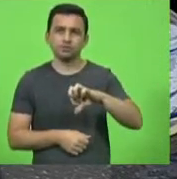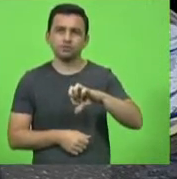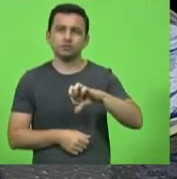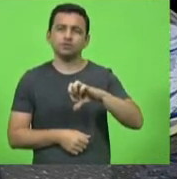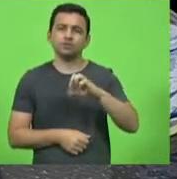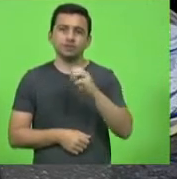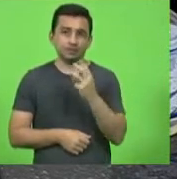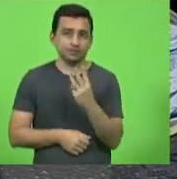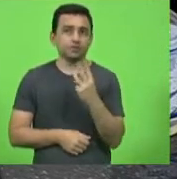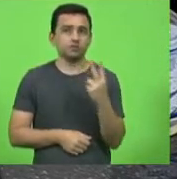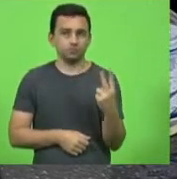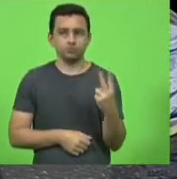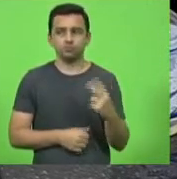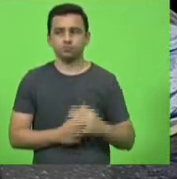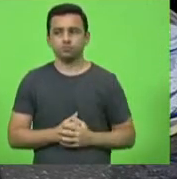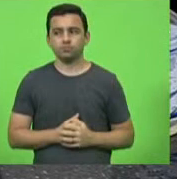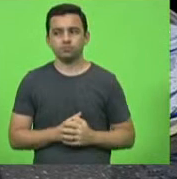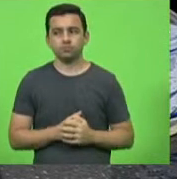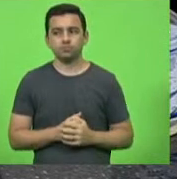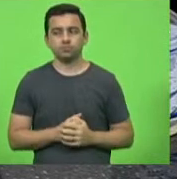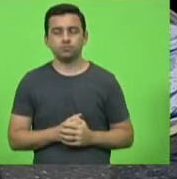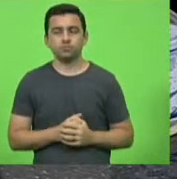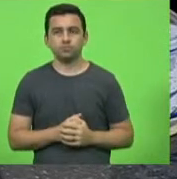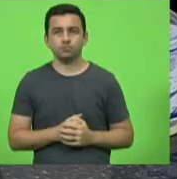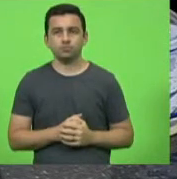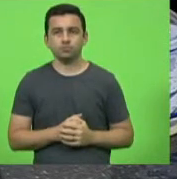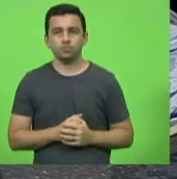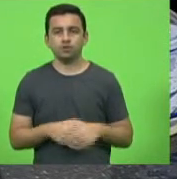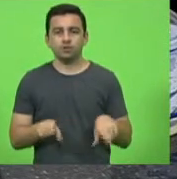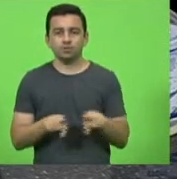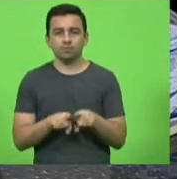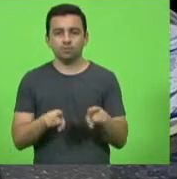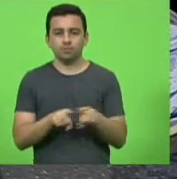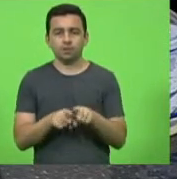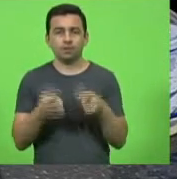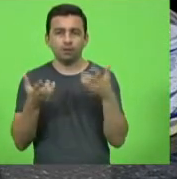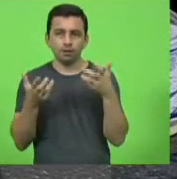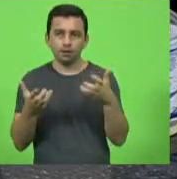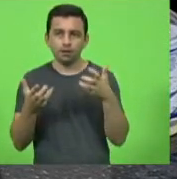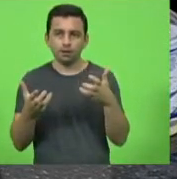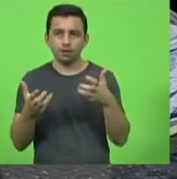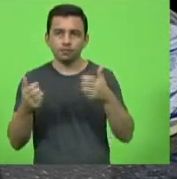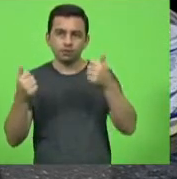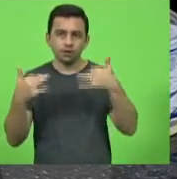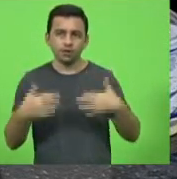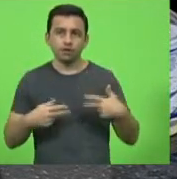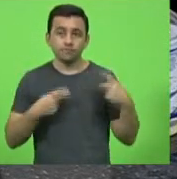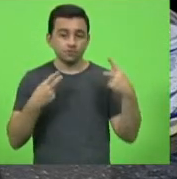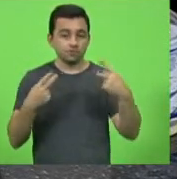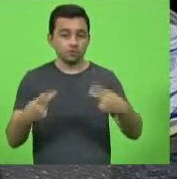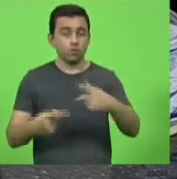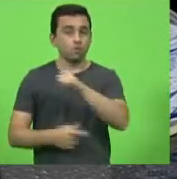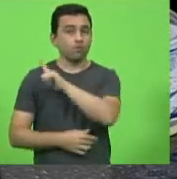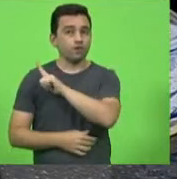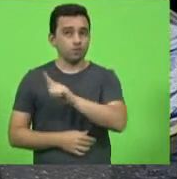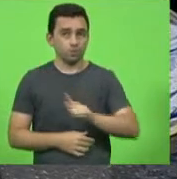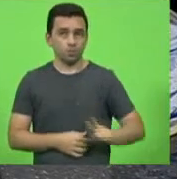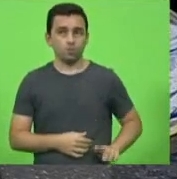1932 também quero falar da visita do governador